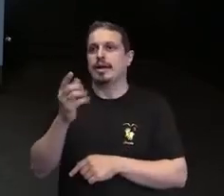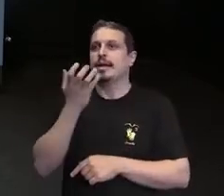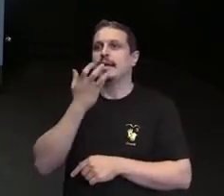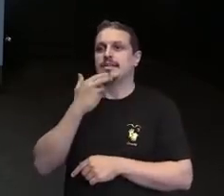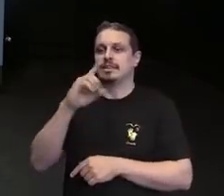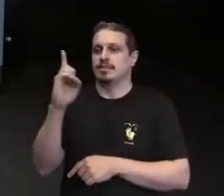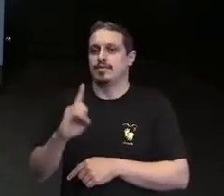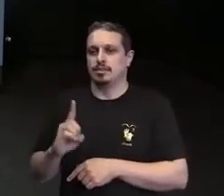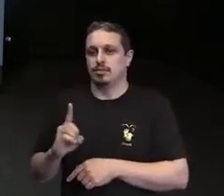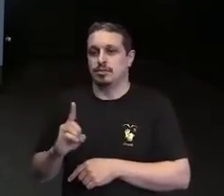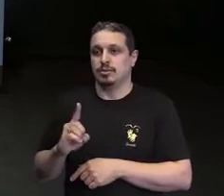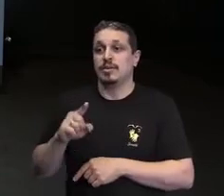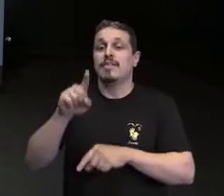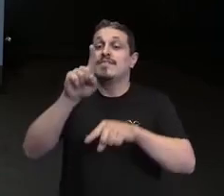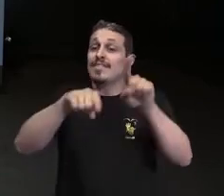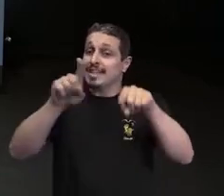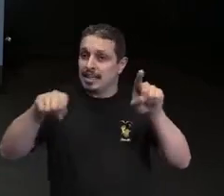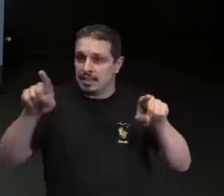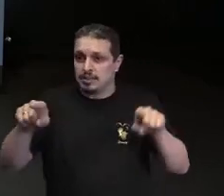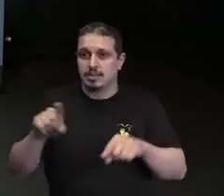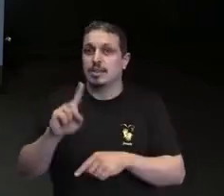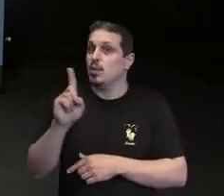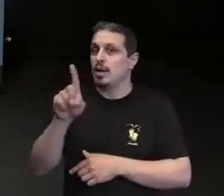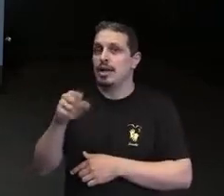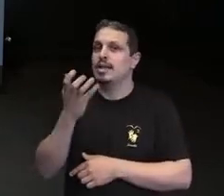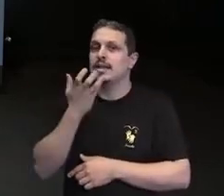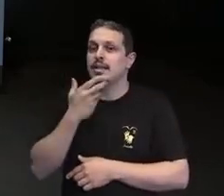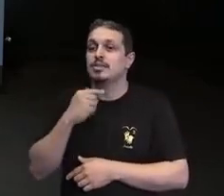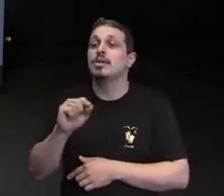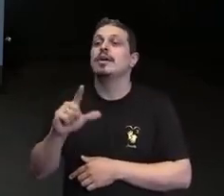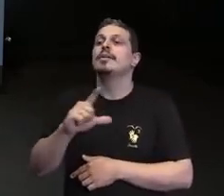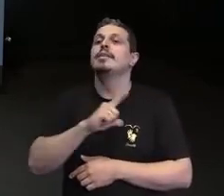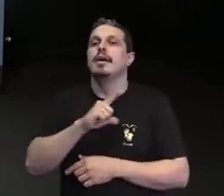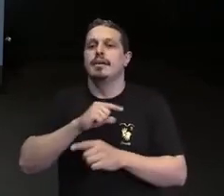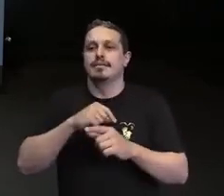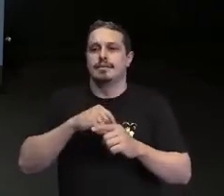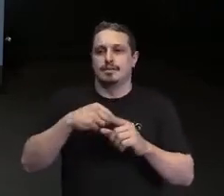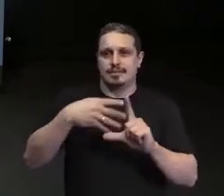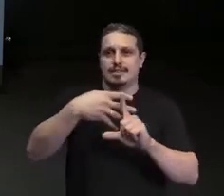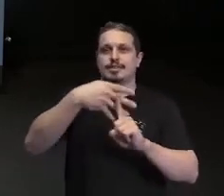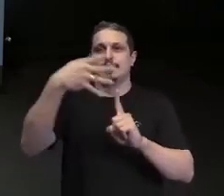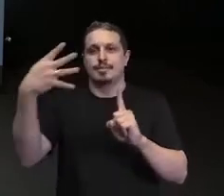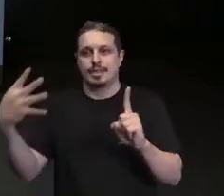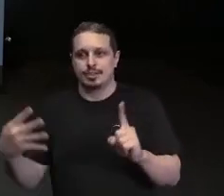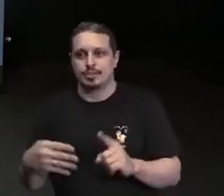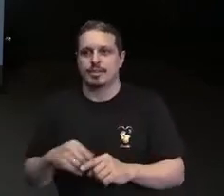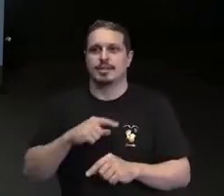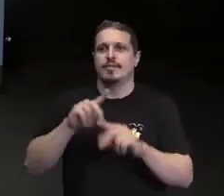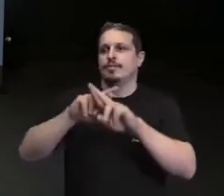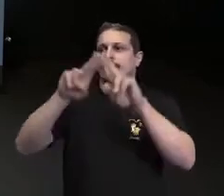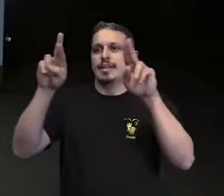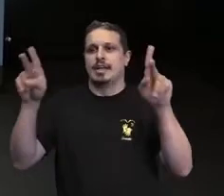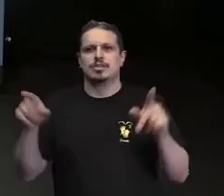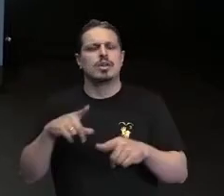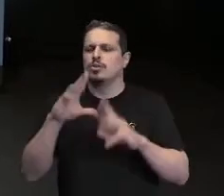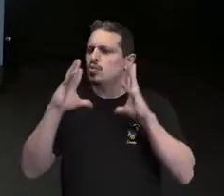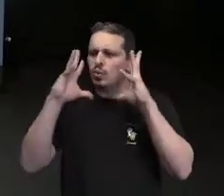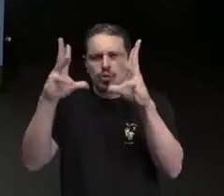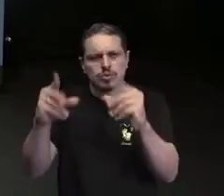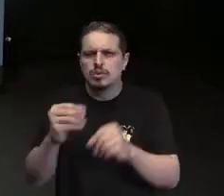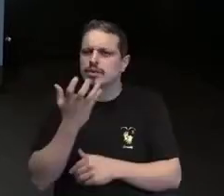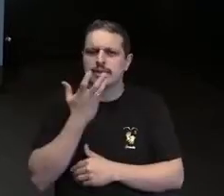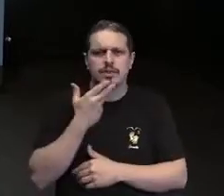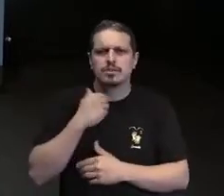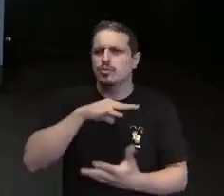diversa em relação ao contexto. Não é a criança LGBT que é diferente de todos. Elas são diferentes entre elas e